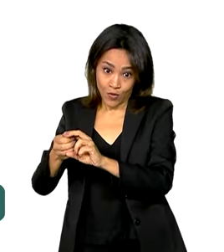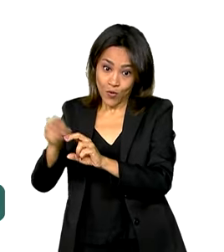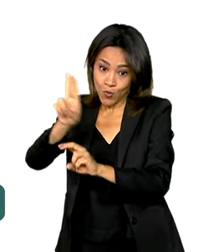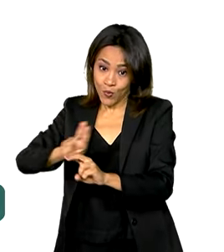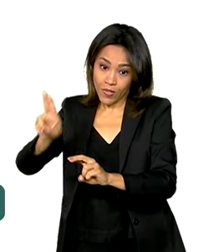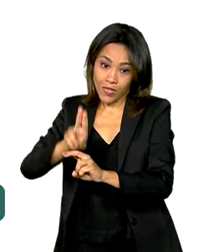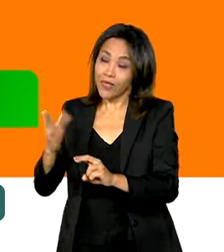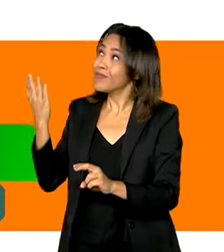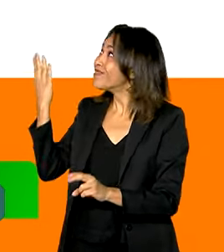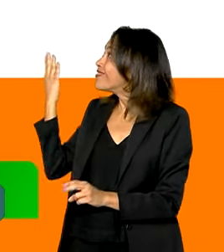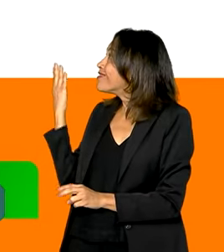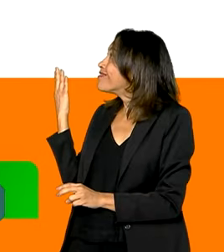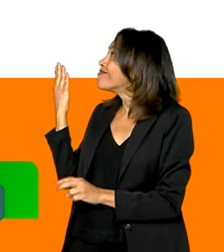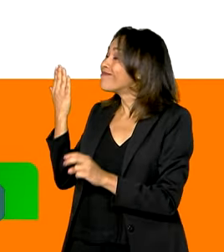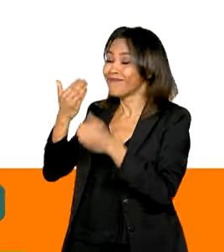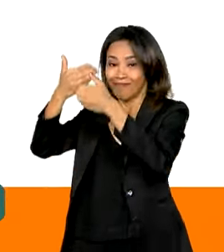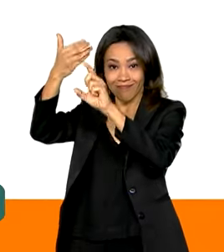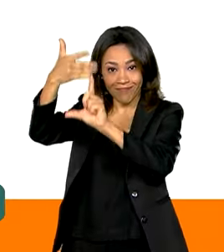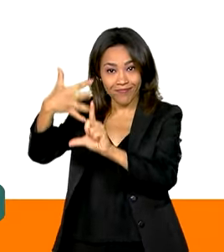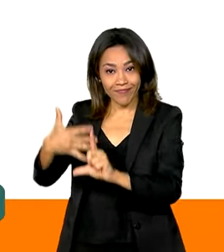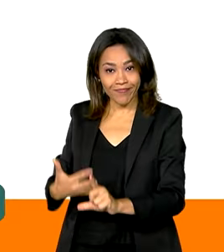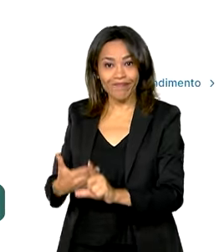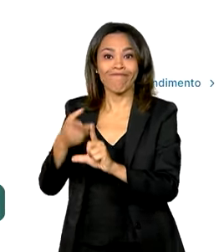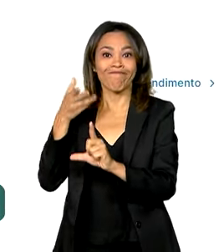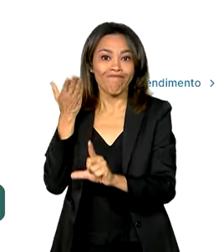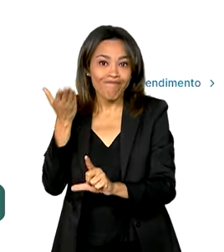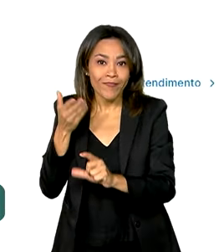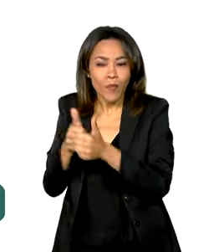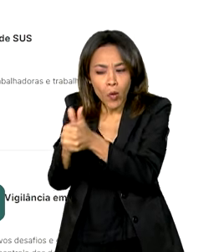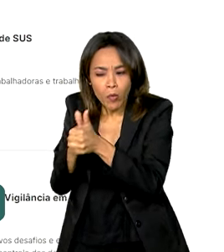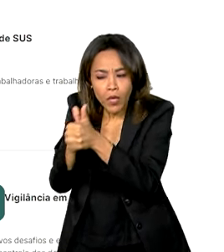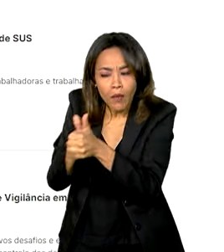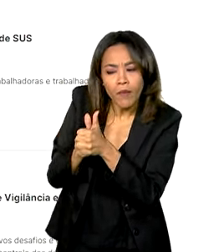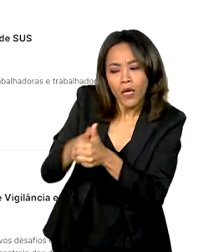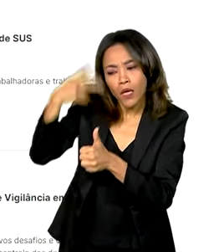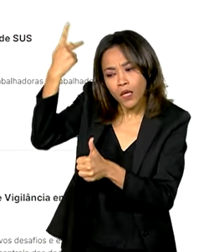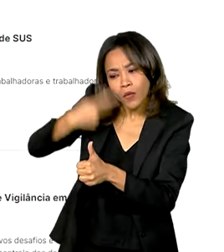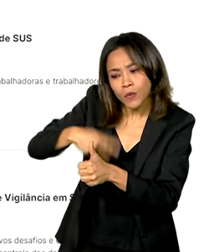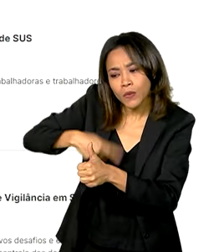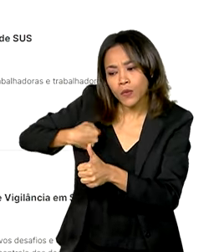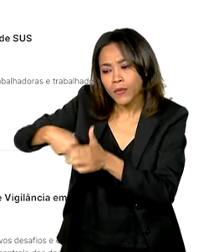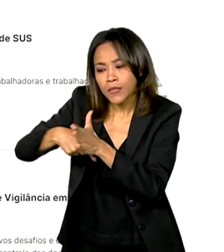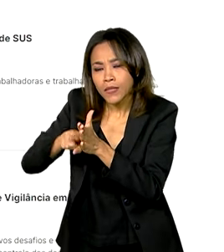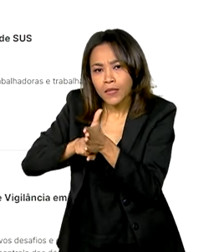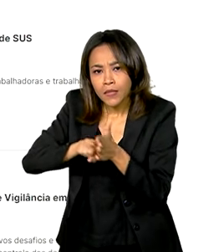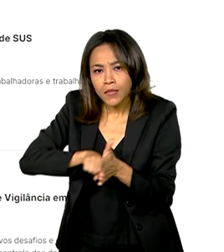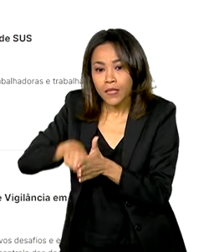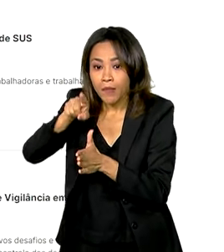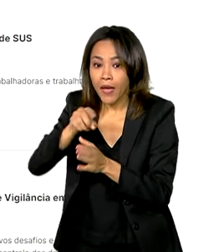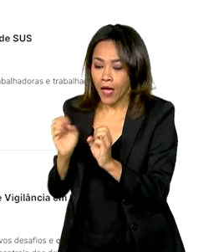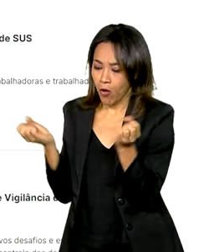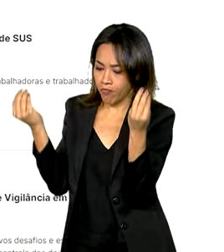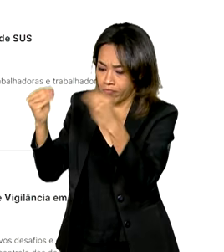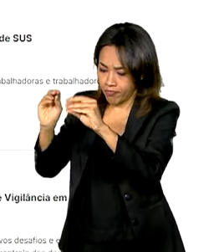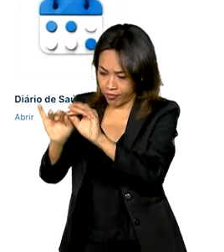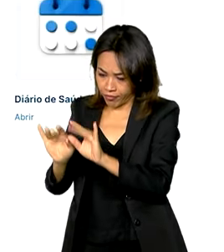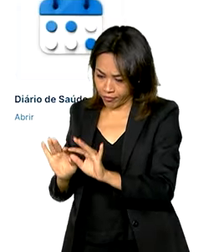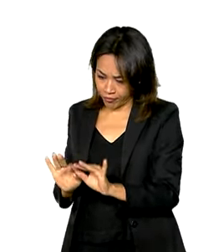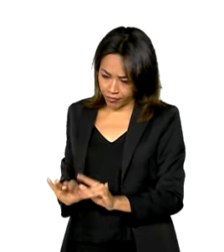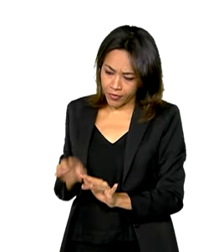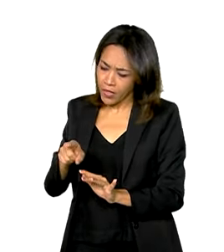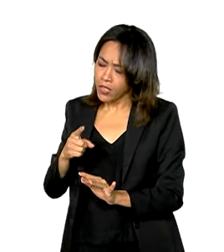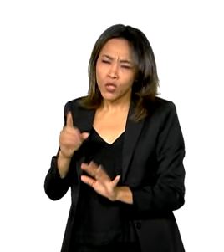tecnologias como o aplicativo Meu SUS Digital. O aplicativo funciona como um prontuário eletrônico na palma da mão,